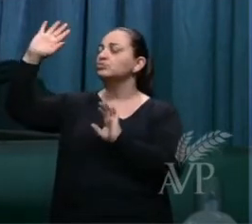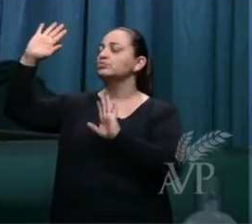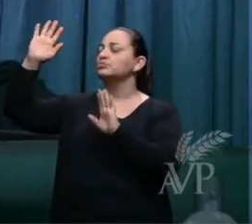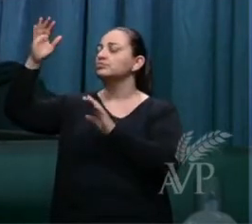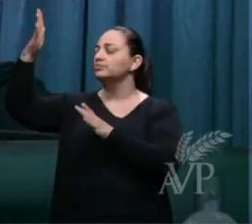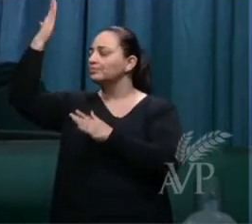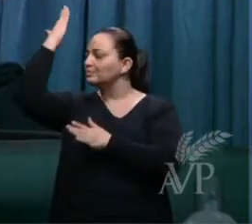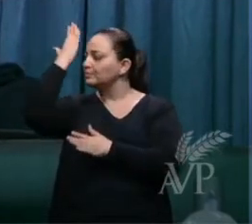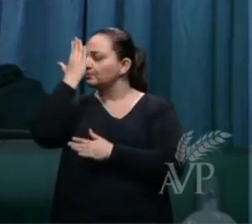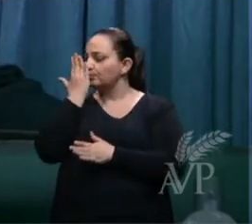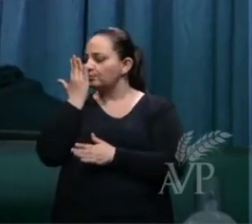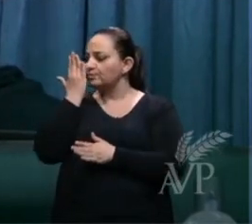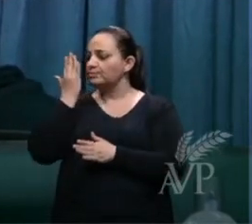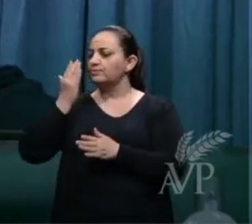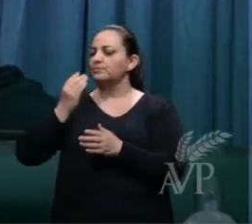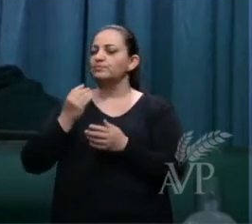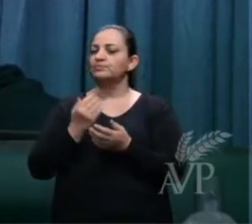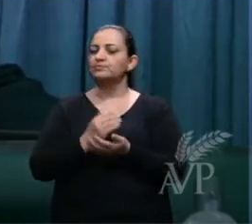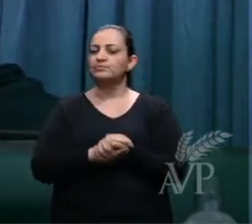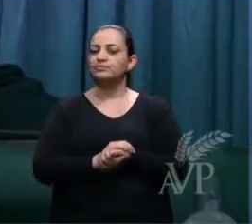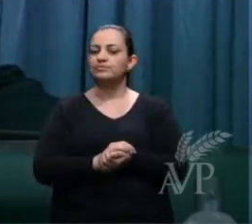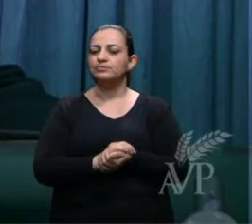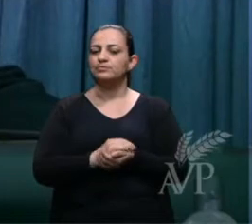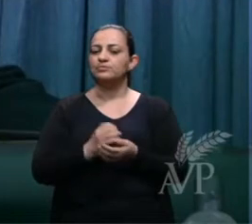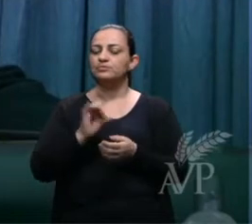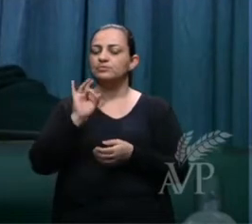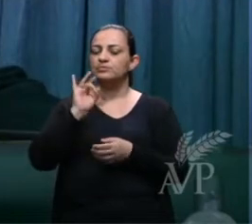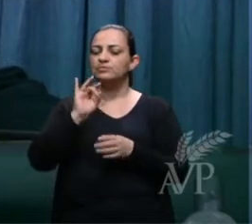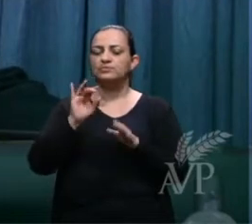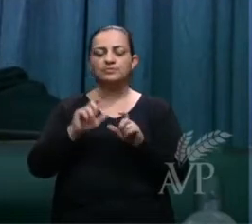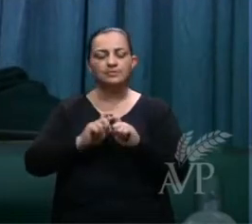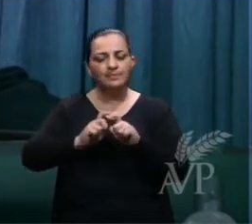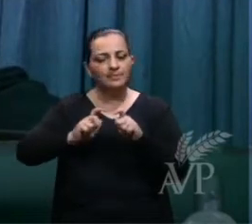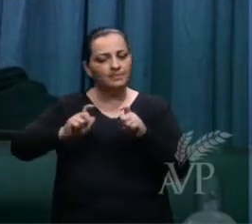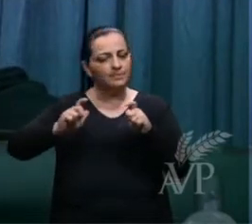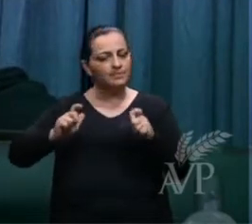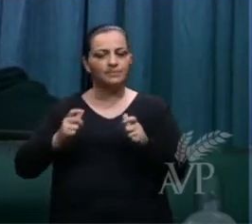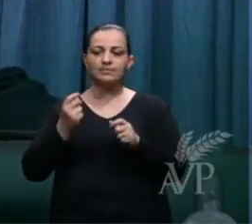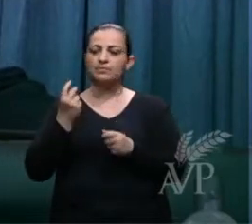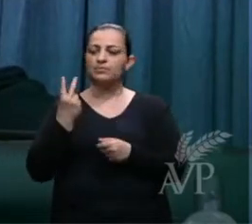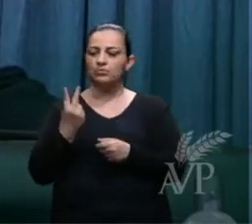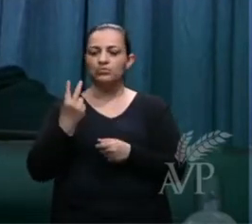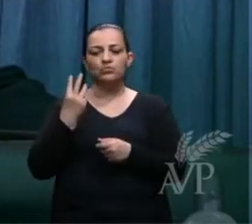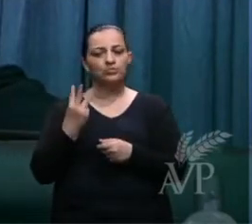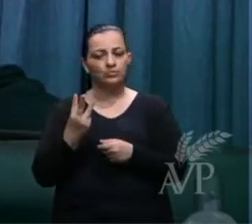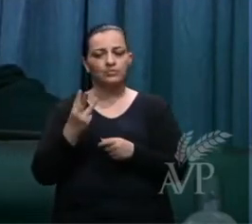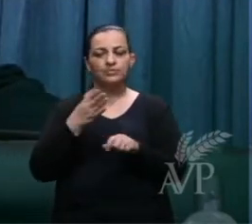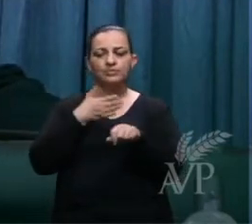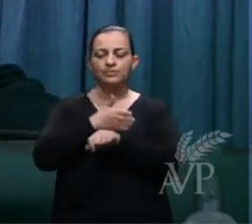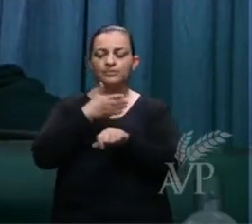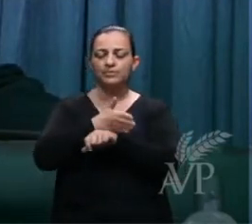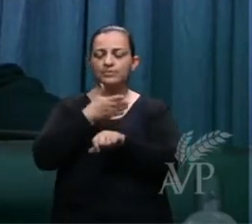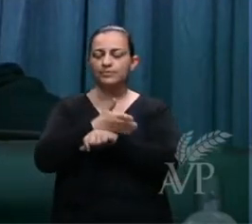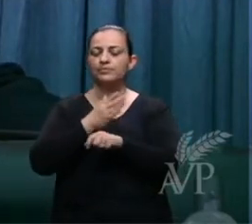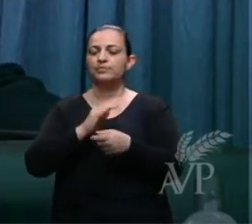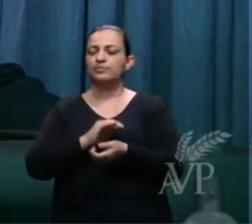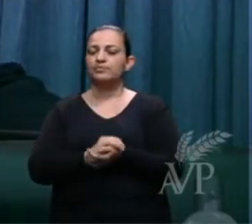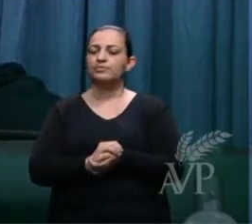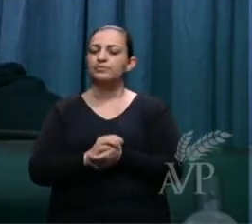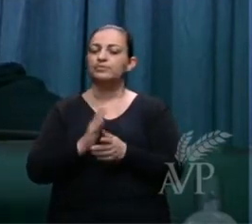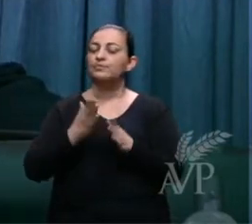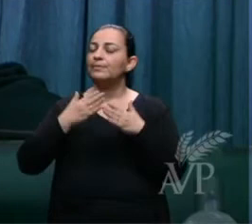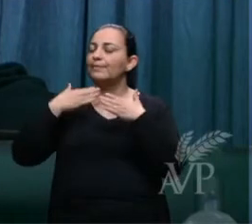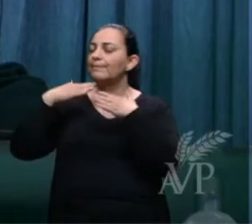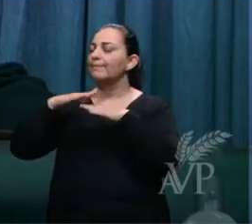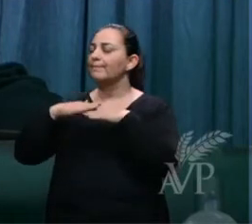presente e somos mais do que dois ou três aqui, mas que o